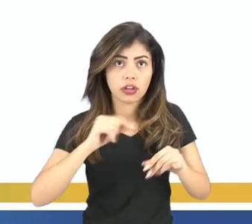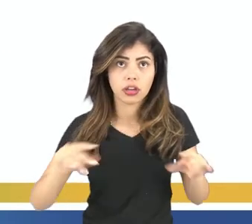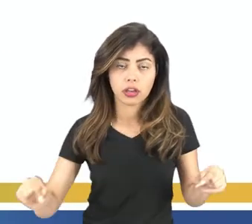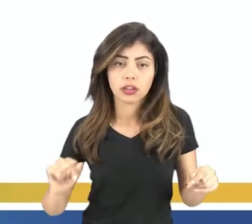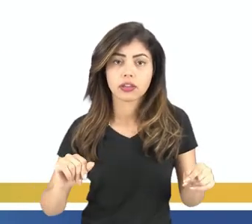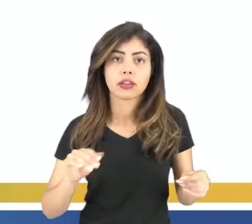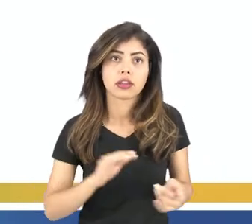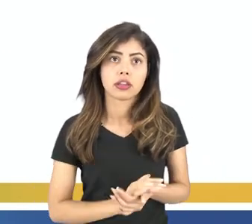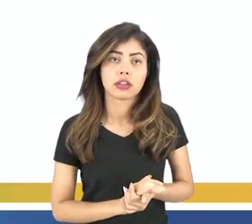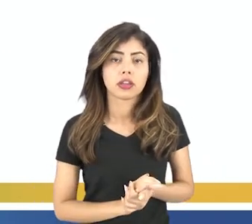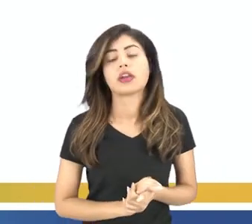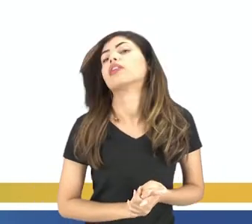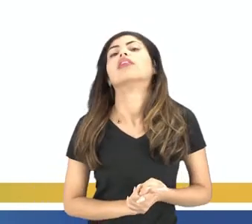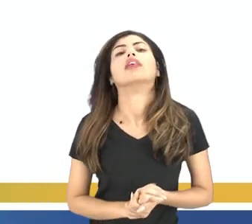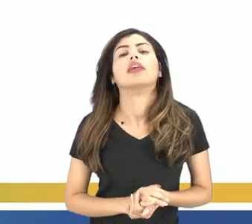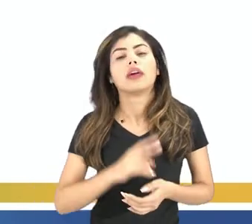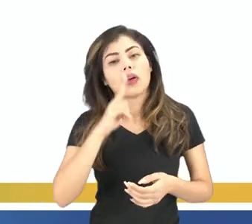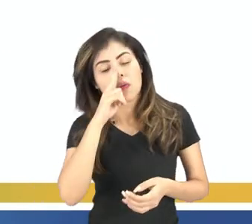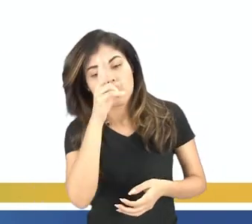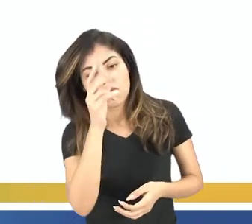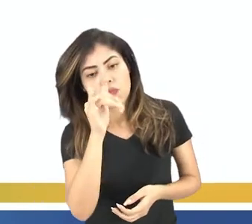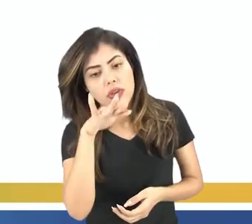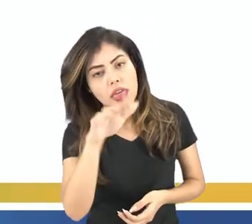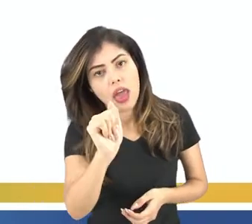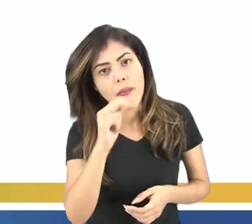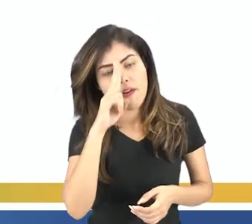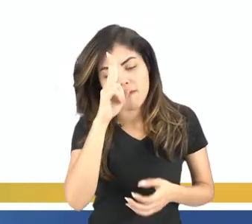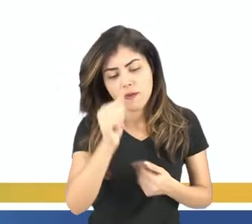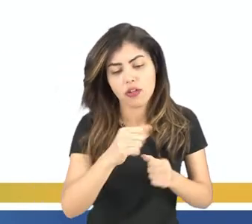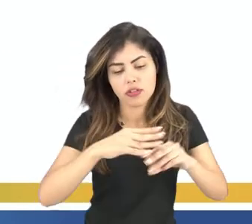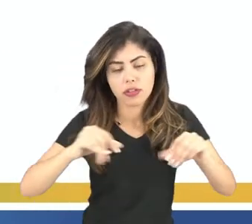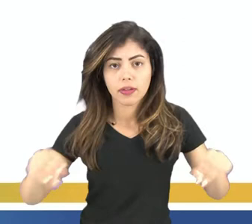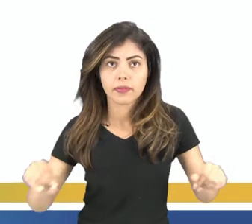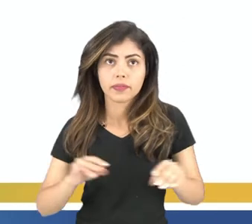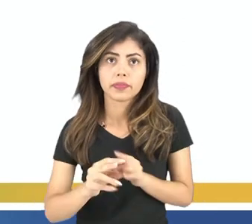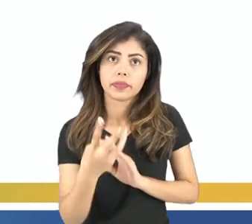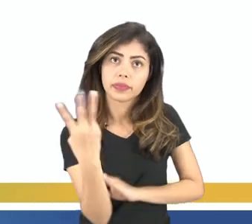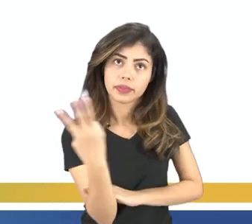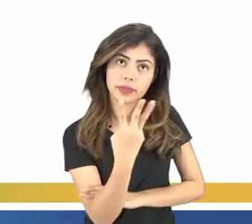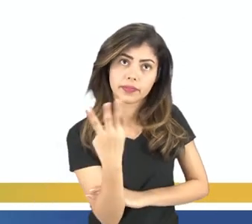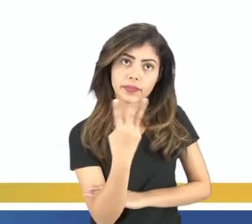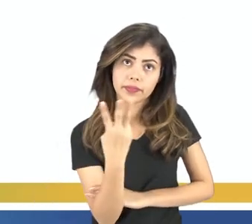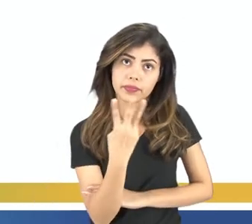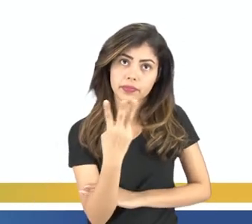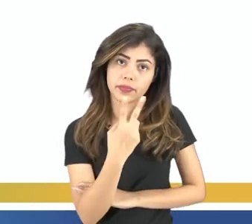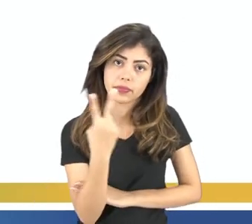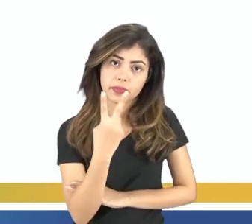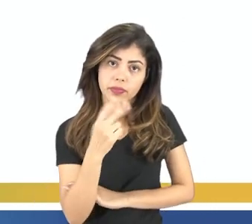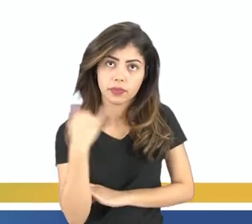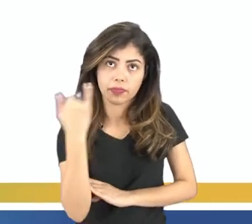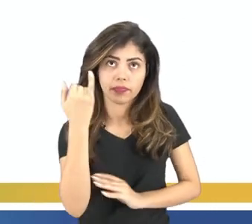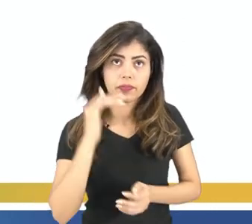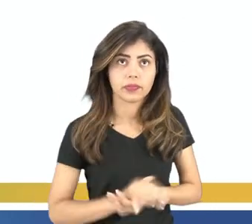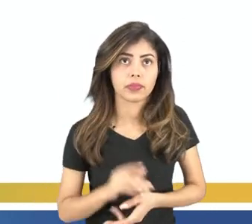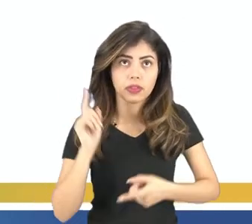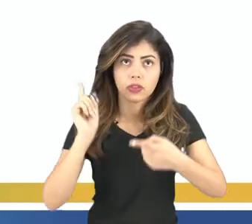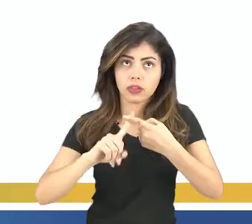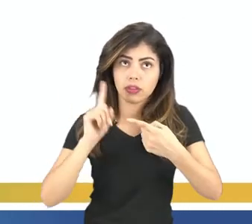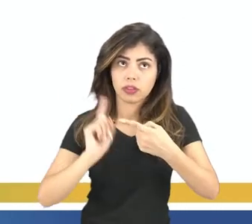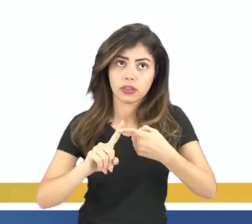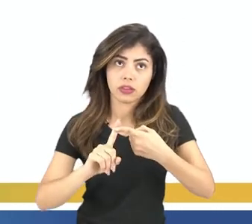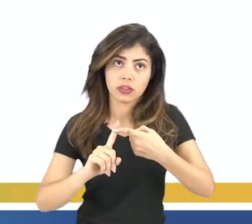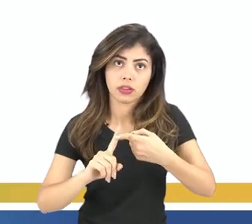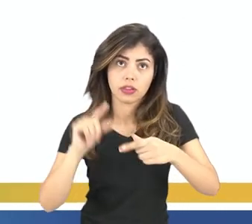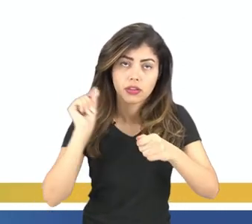ou imãs terras raras. E aí eu vou citar três exemplos para vocês, dois especificamente. O primeiro é